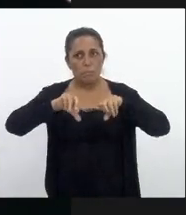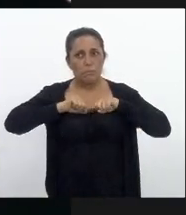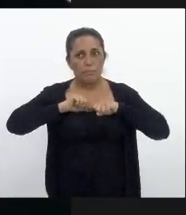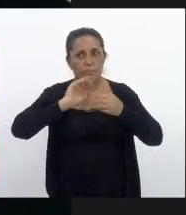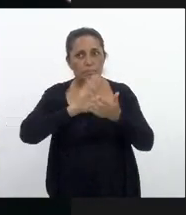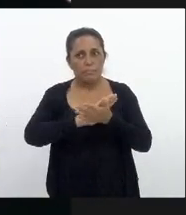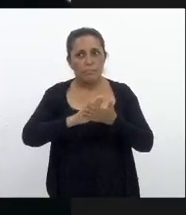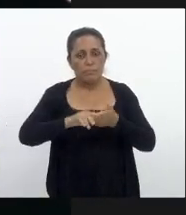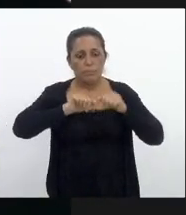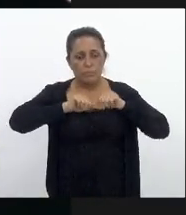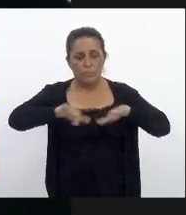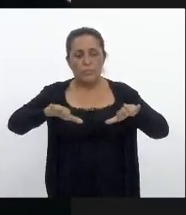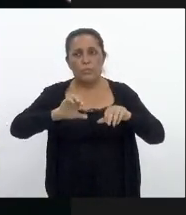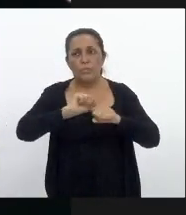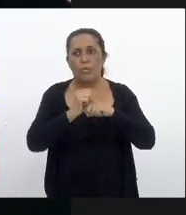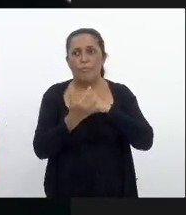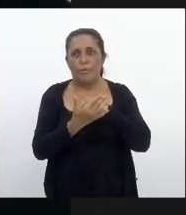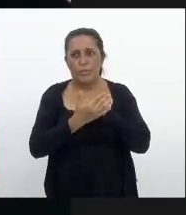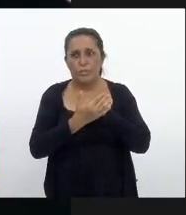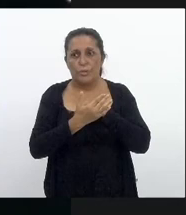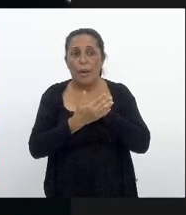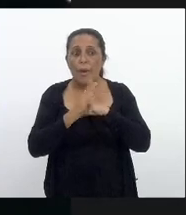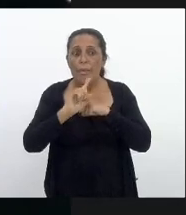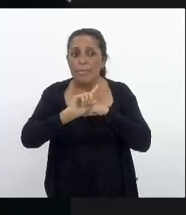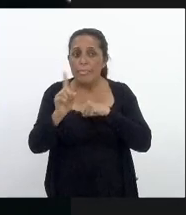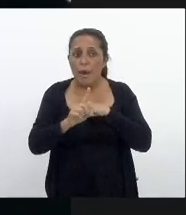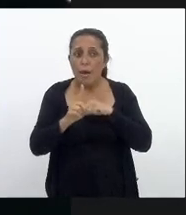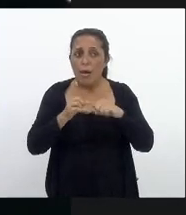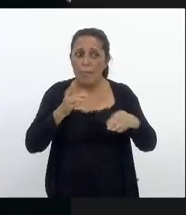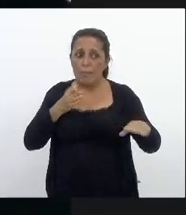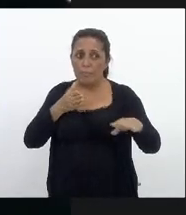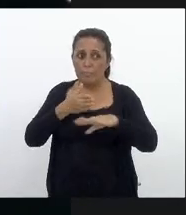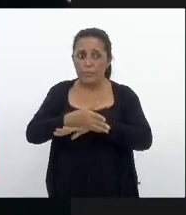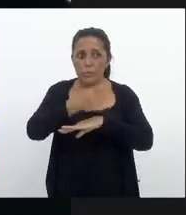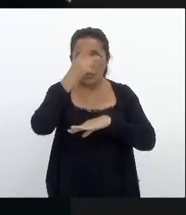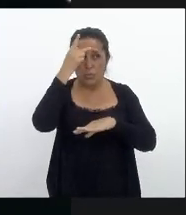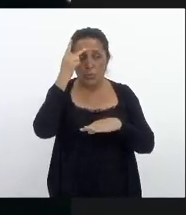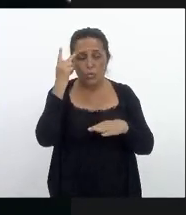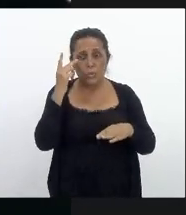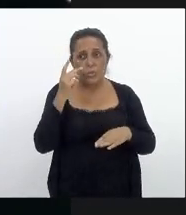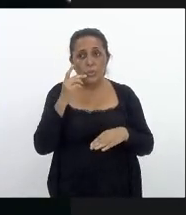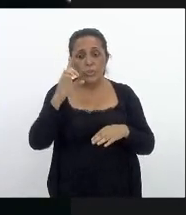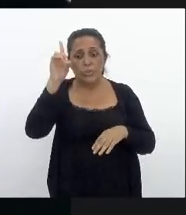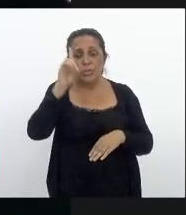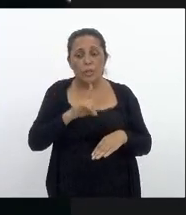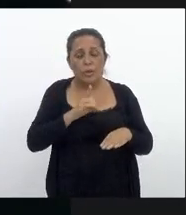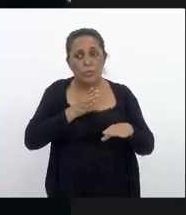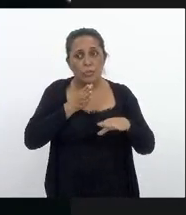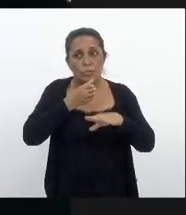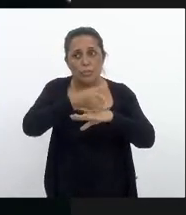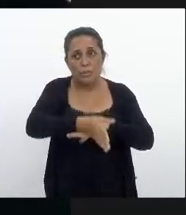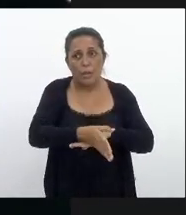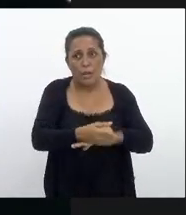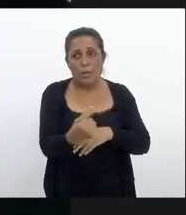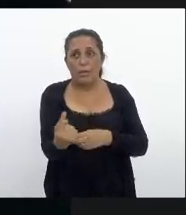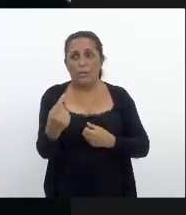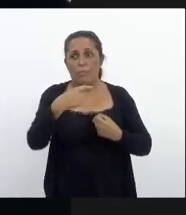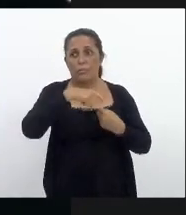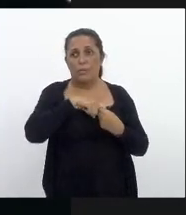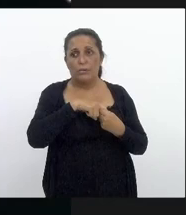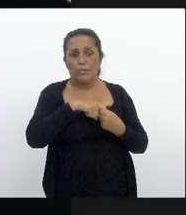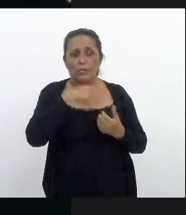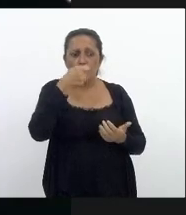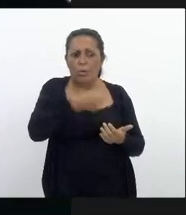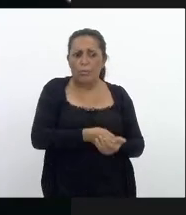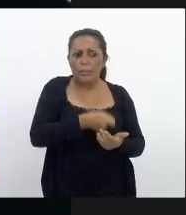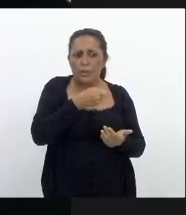-19 não impedindo essas pessoas de exercerem seus direitos do nosso Estado sendo obrigando essas